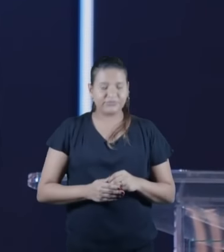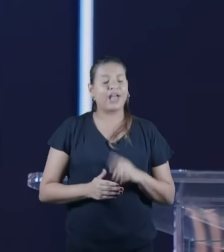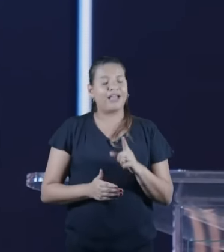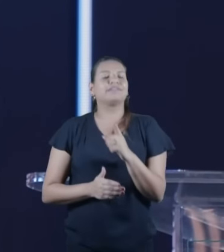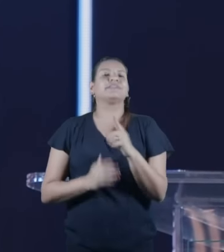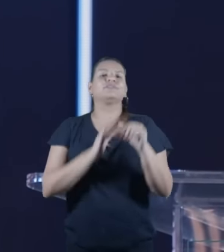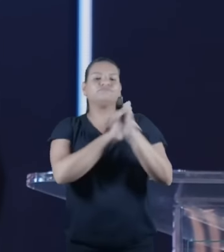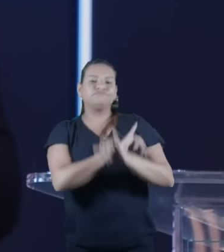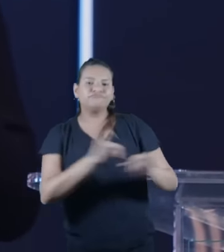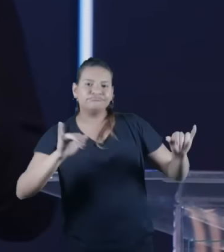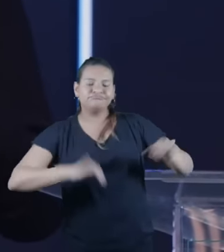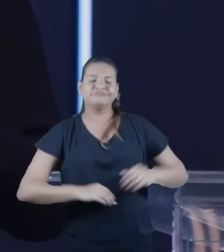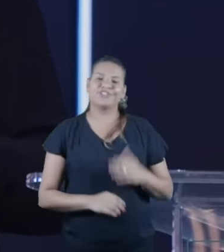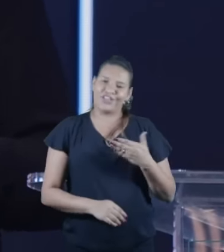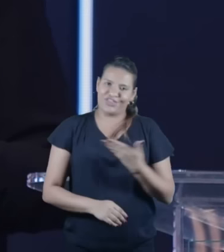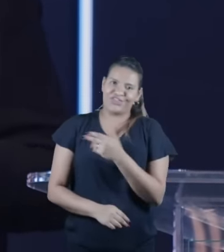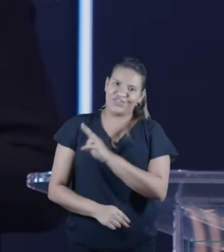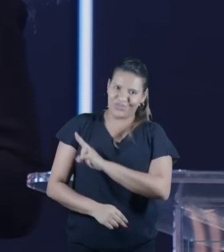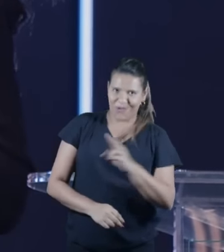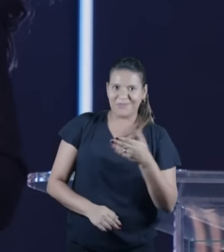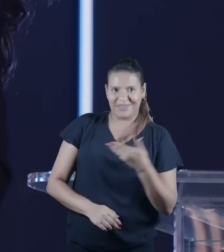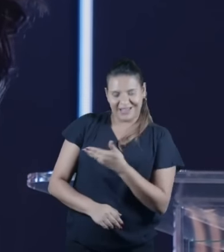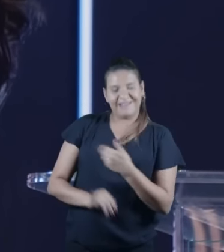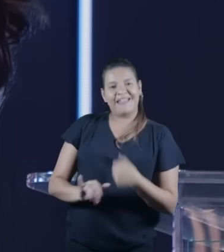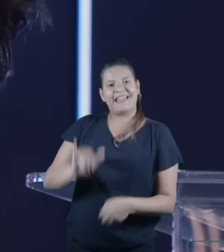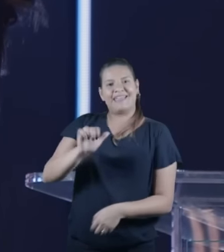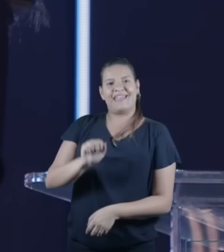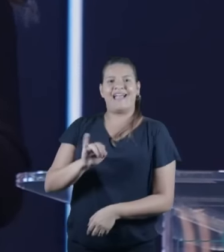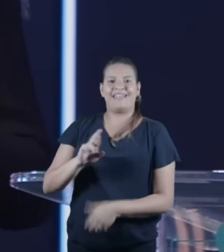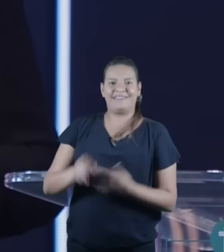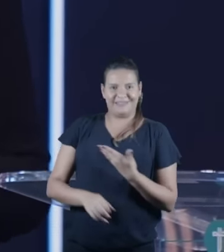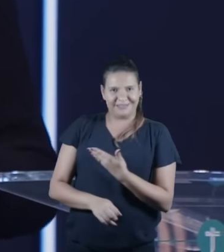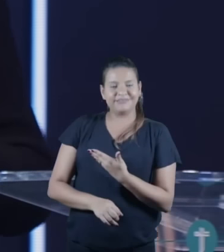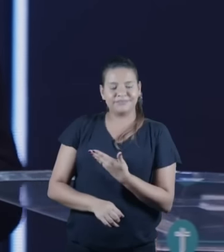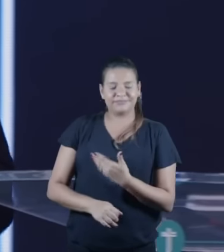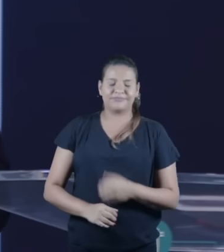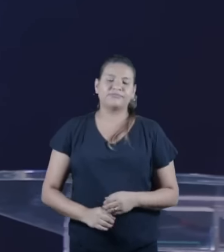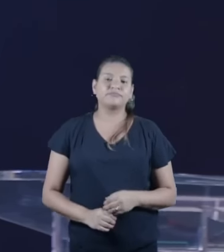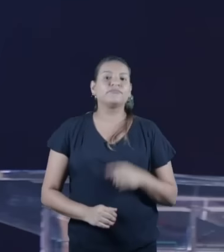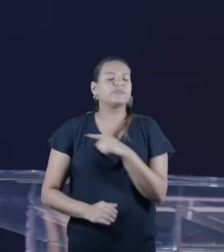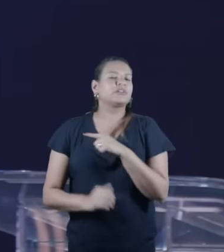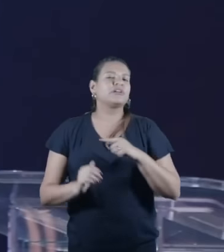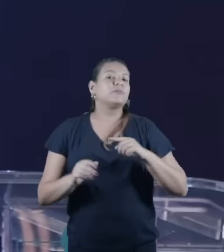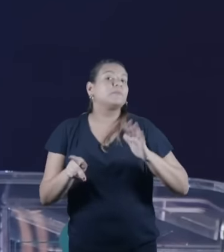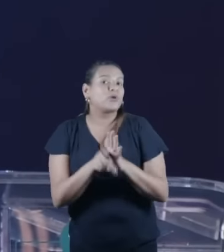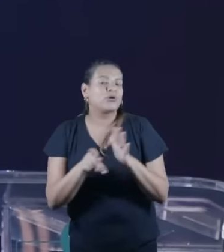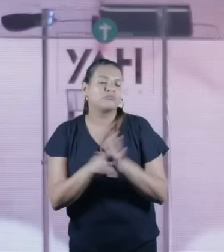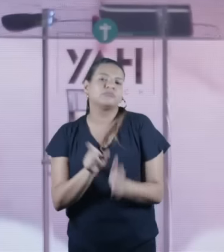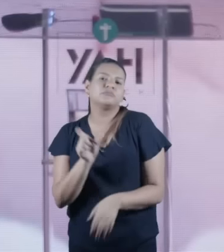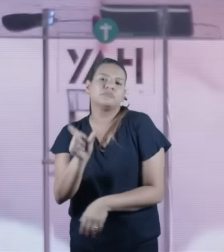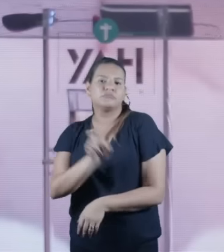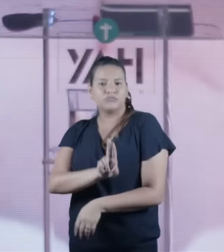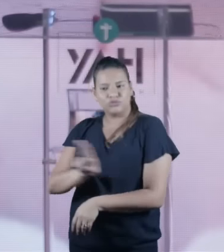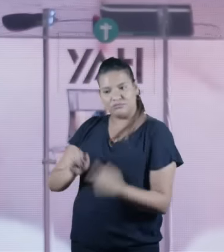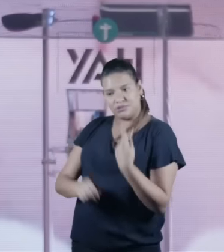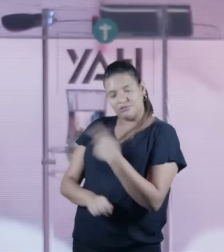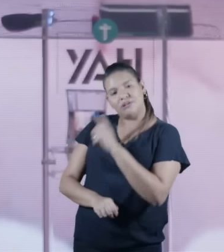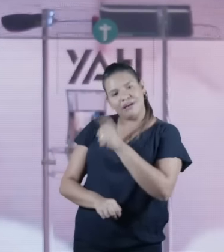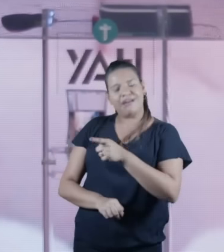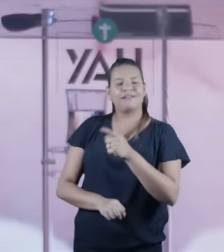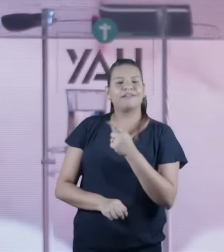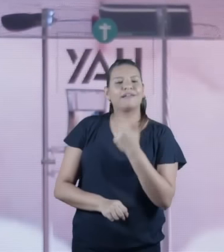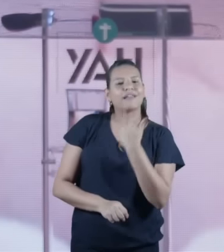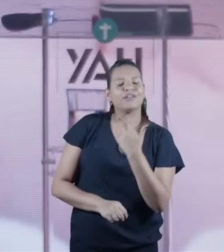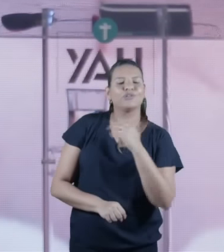nome dele de Yair Yudá. Yair Yudá, português, que significa aquele que iluminará a Judá.